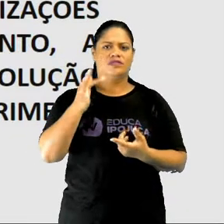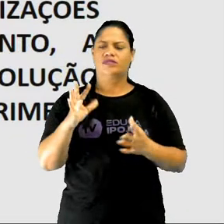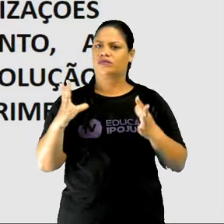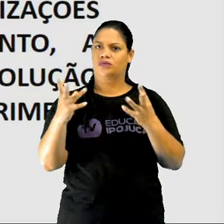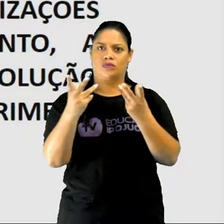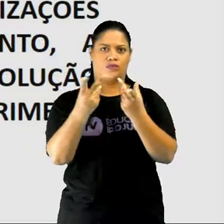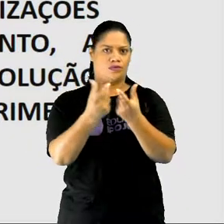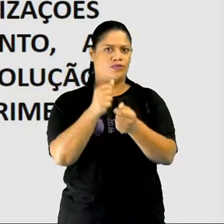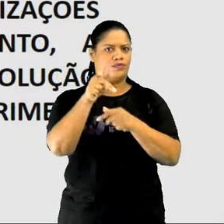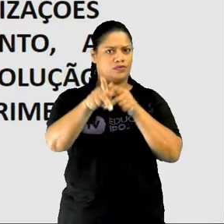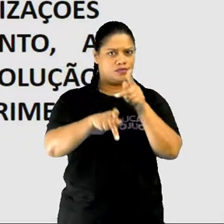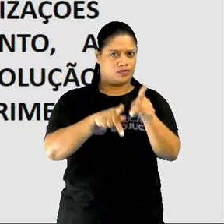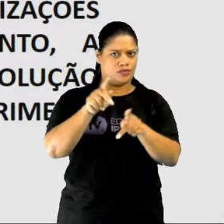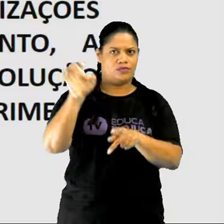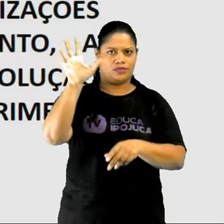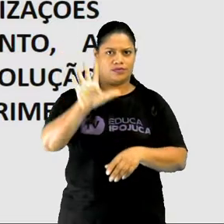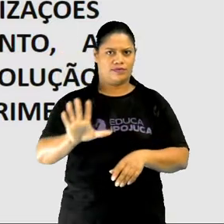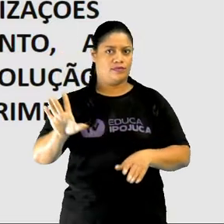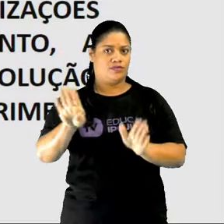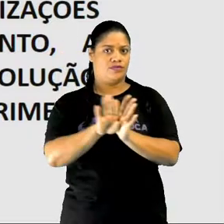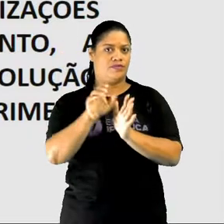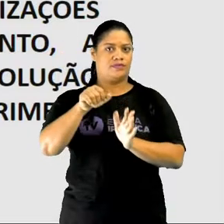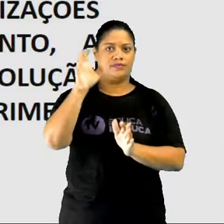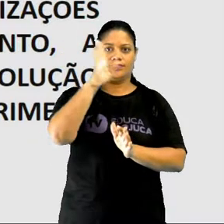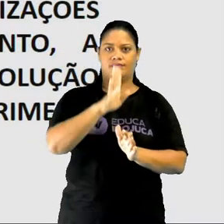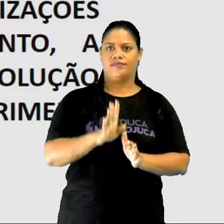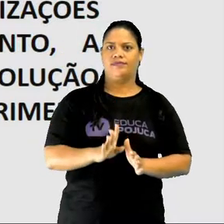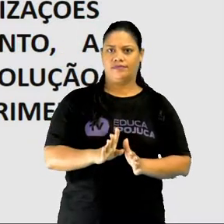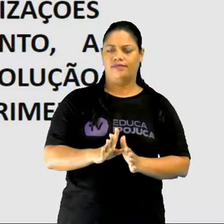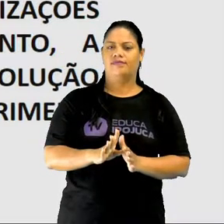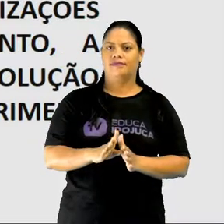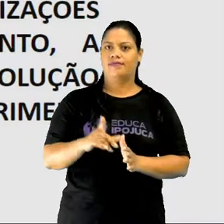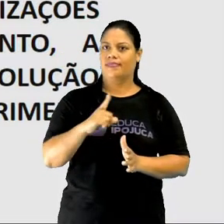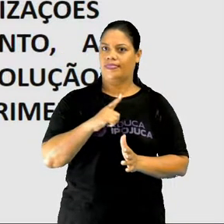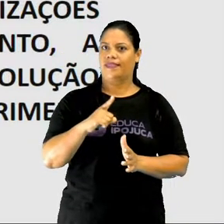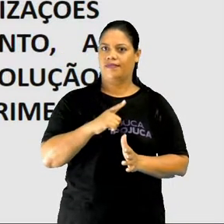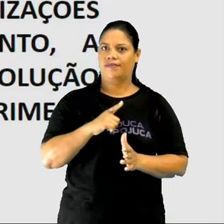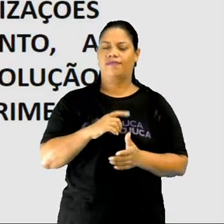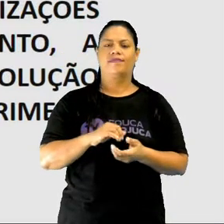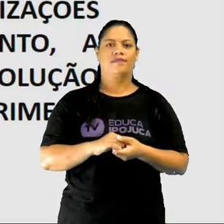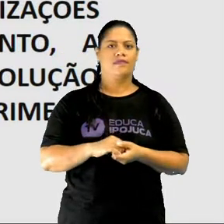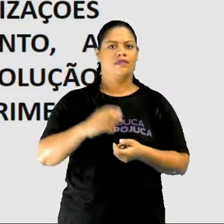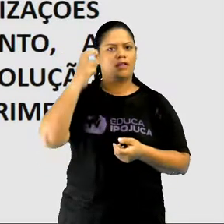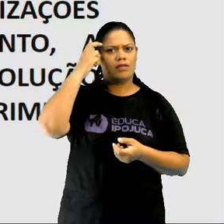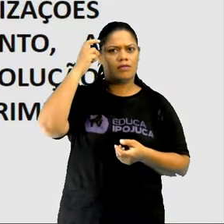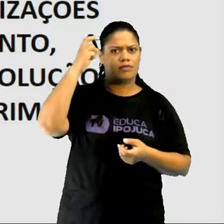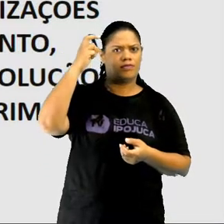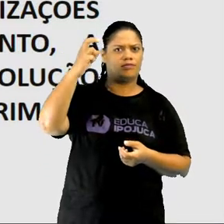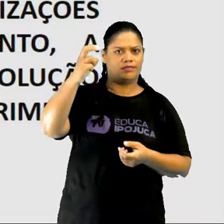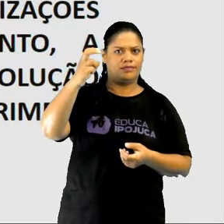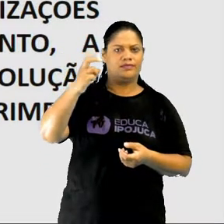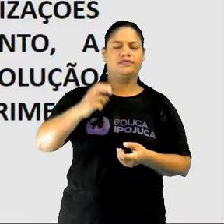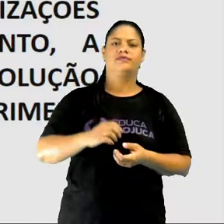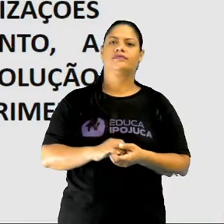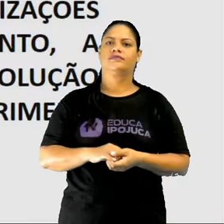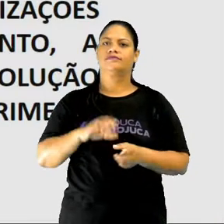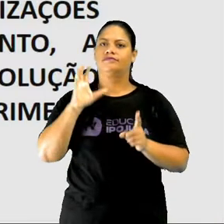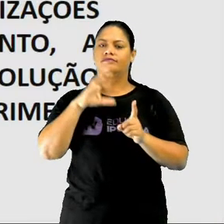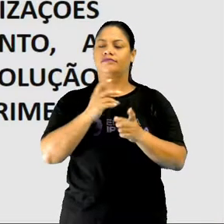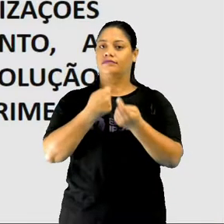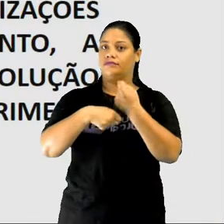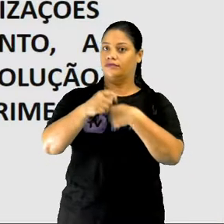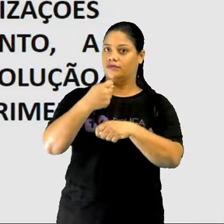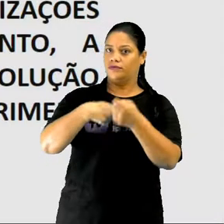todos esses povos europeus que chegaram aqui, trouxeram consigo a sua influência, influência